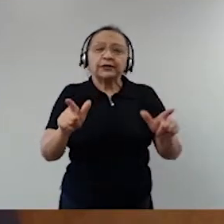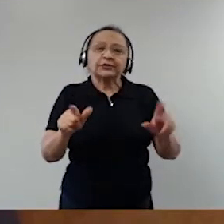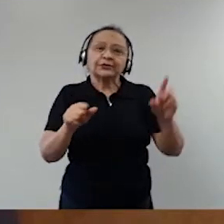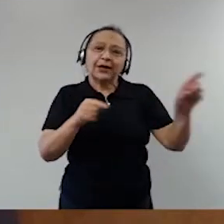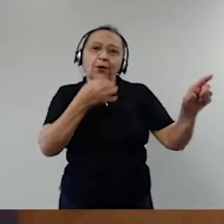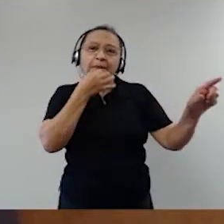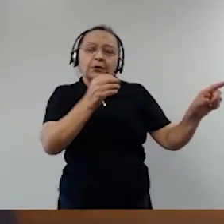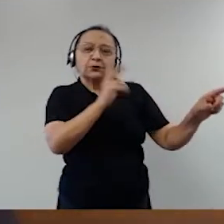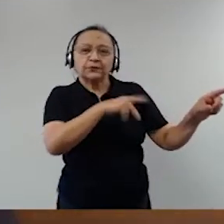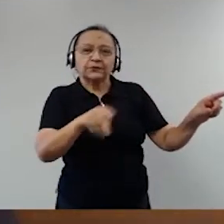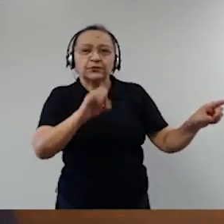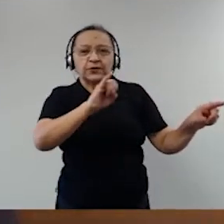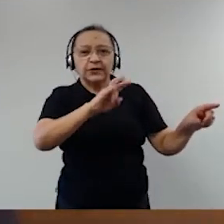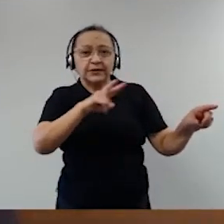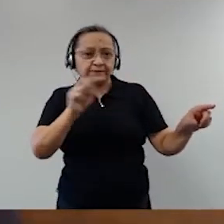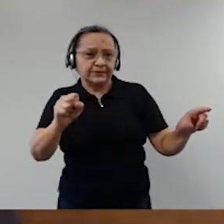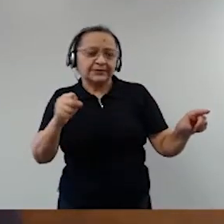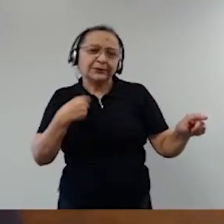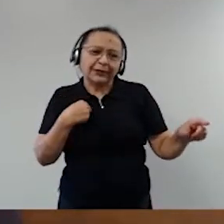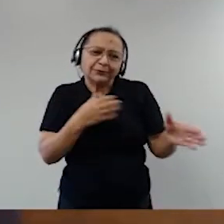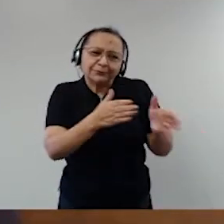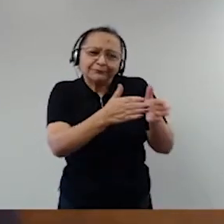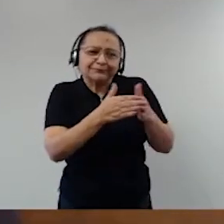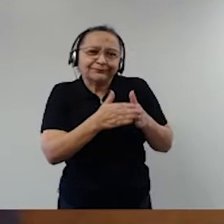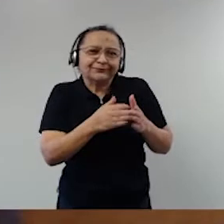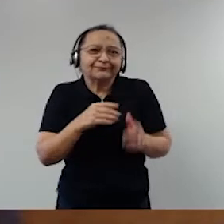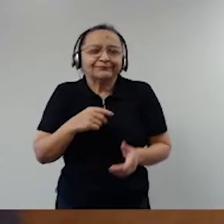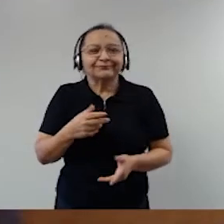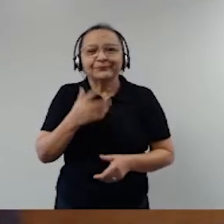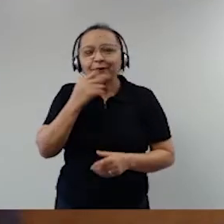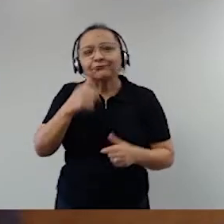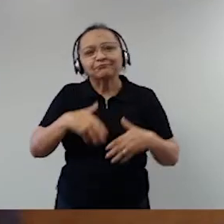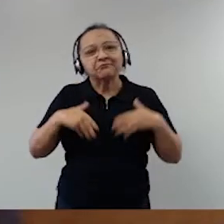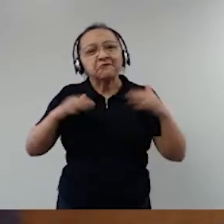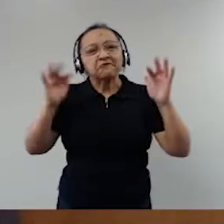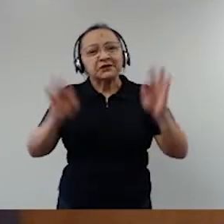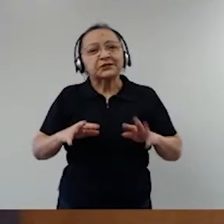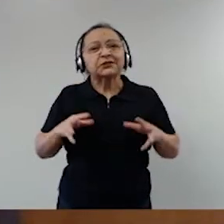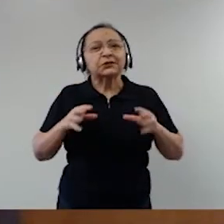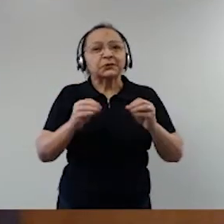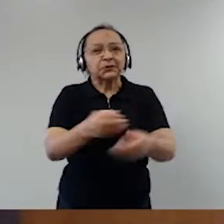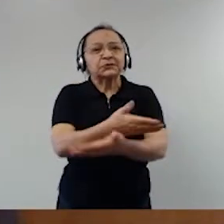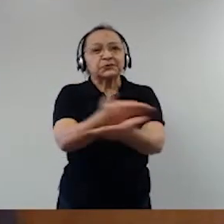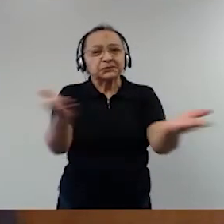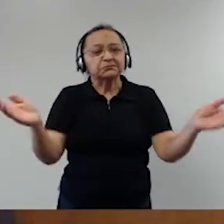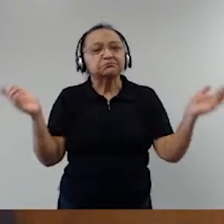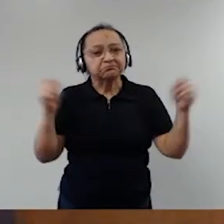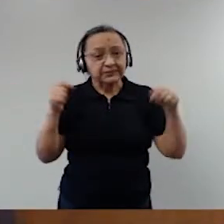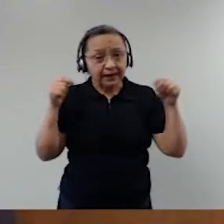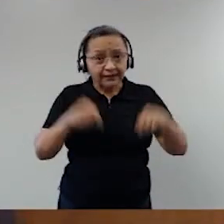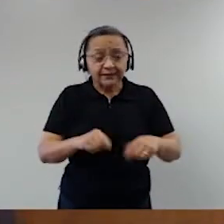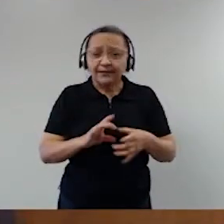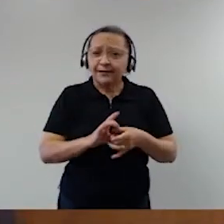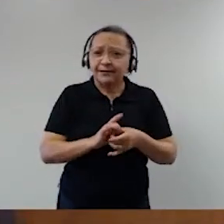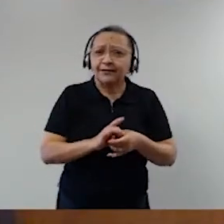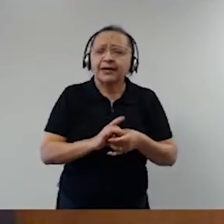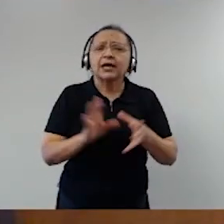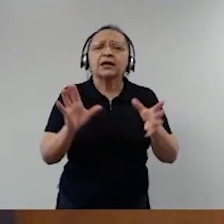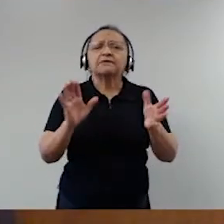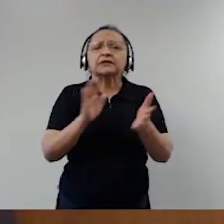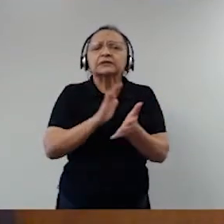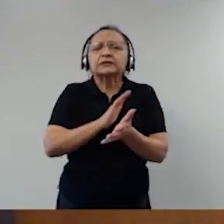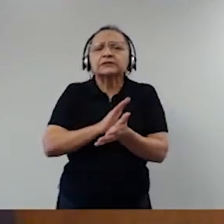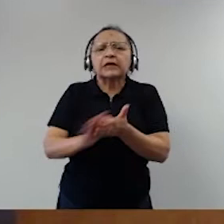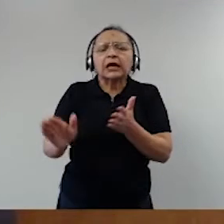Ives. Tenho essa ousadia e fico feliz que todos possamos estar aqui livremente sem